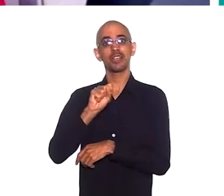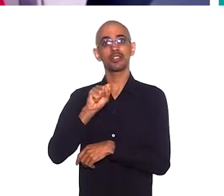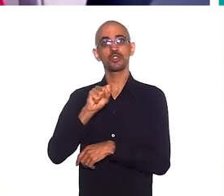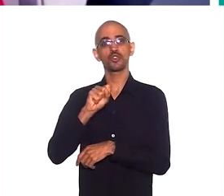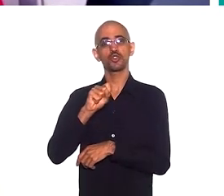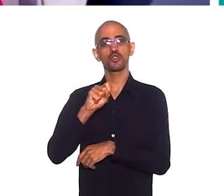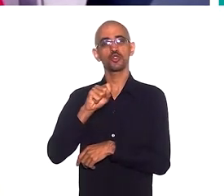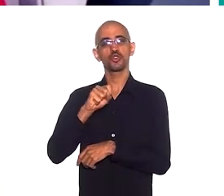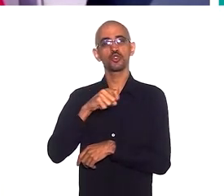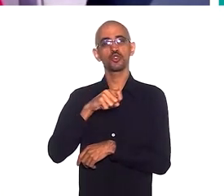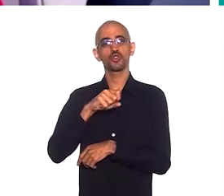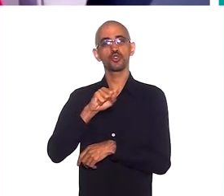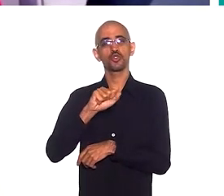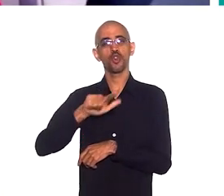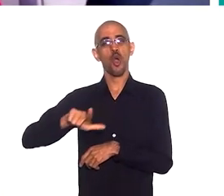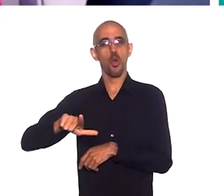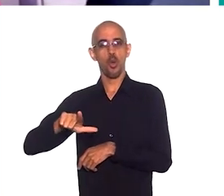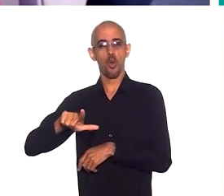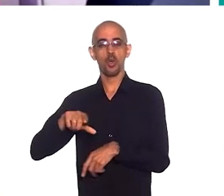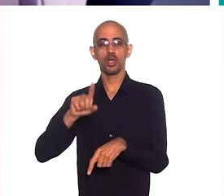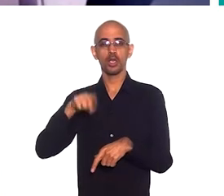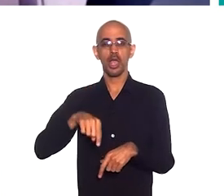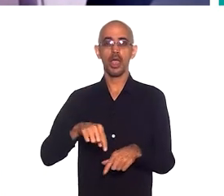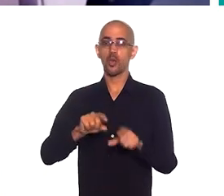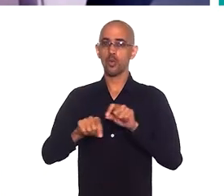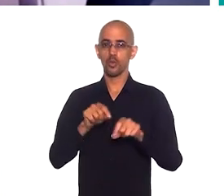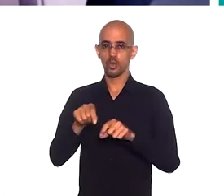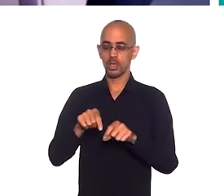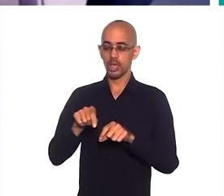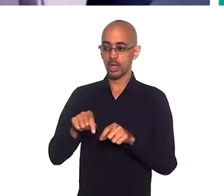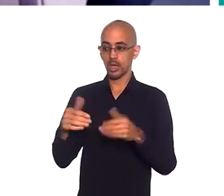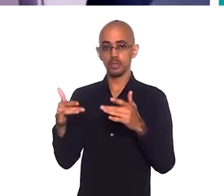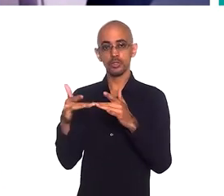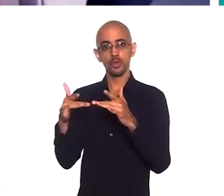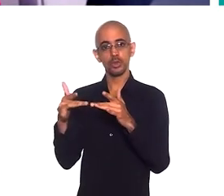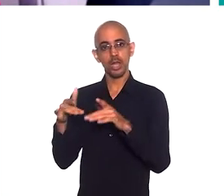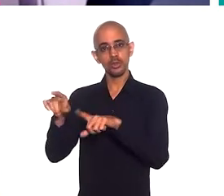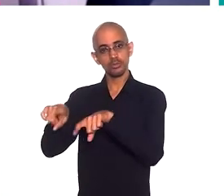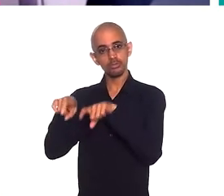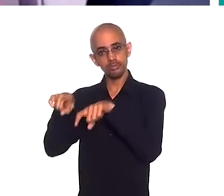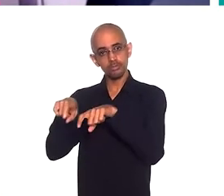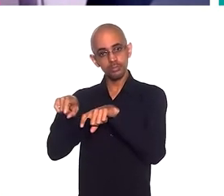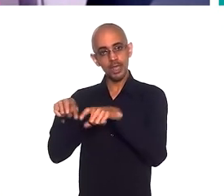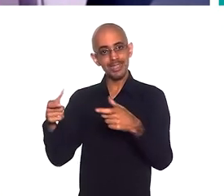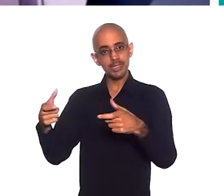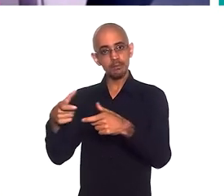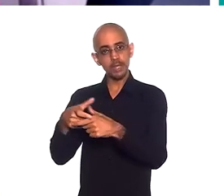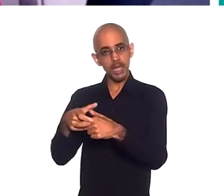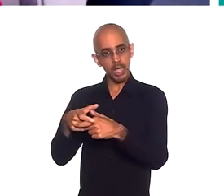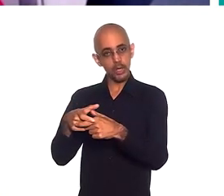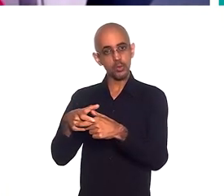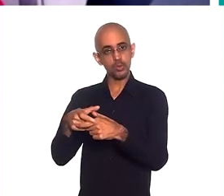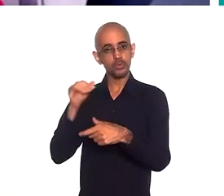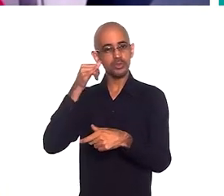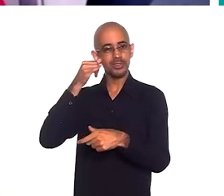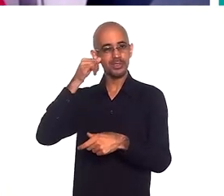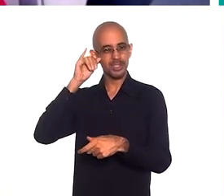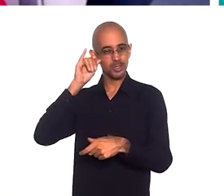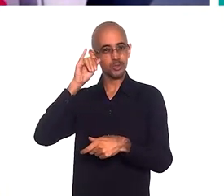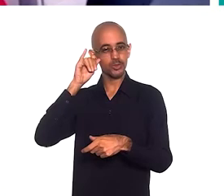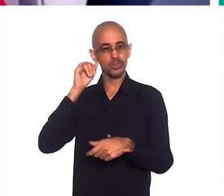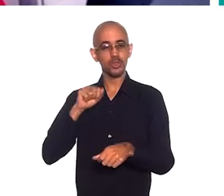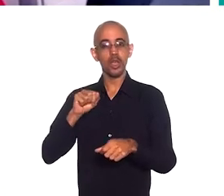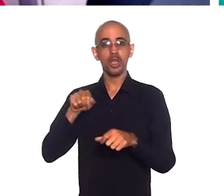E esse Cressol, na nossa região, lida mais com a questão rural, com os pequenos sitiantes, com a agricultura familiar.